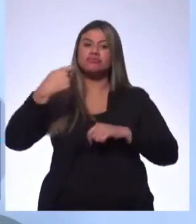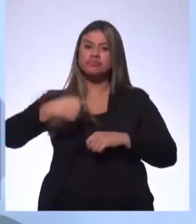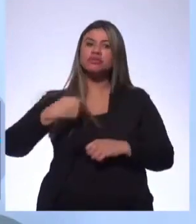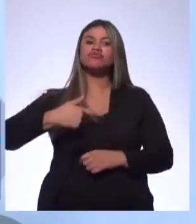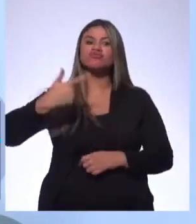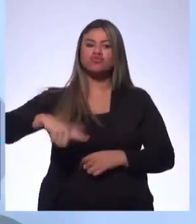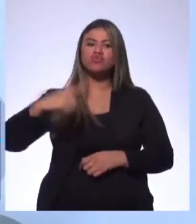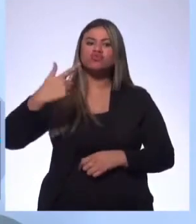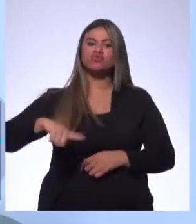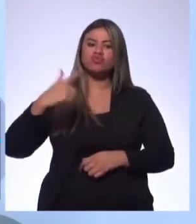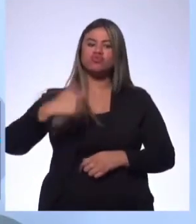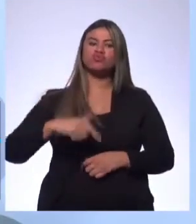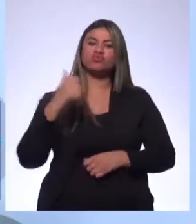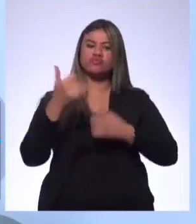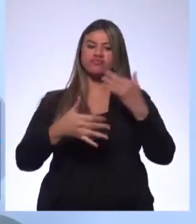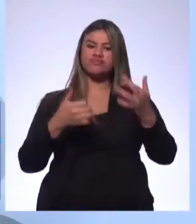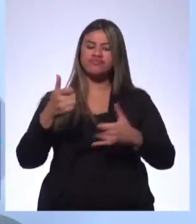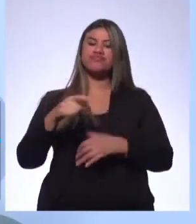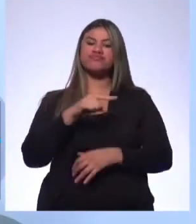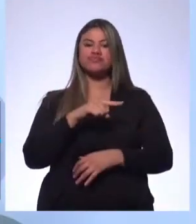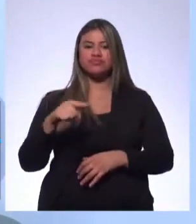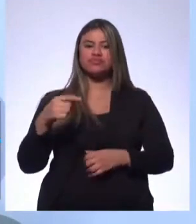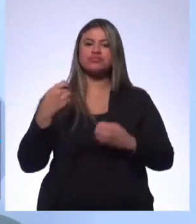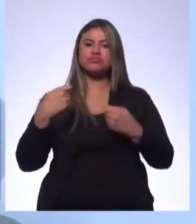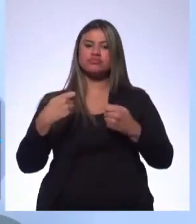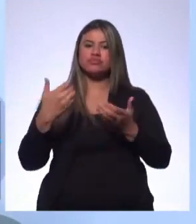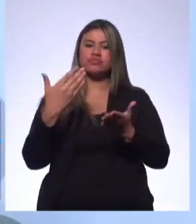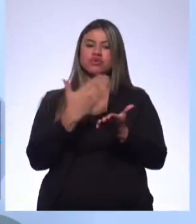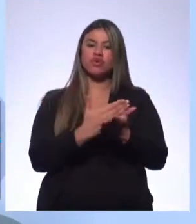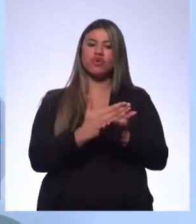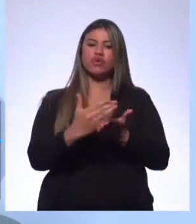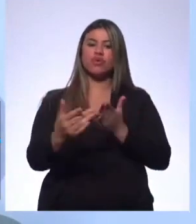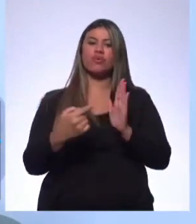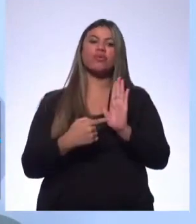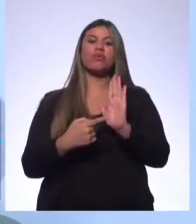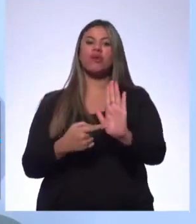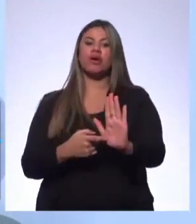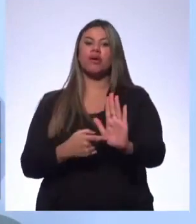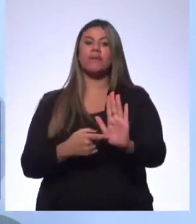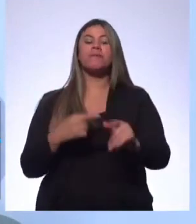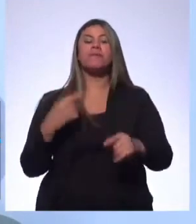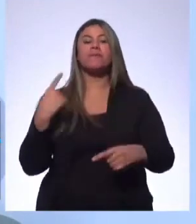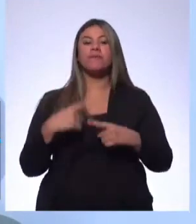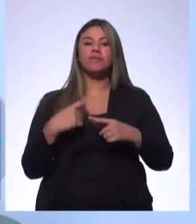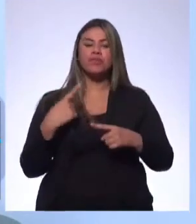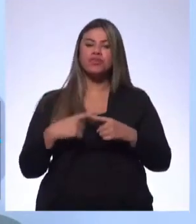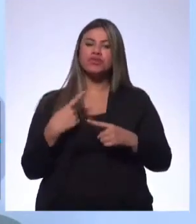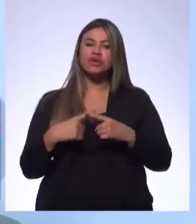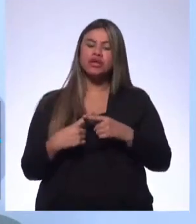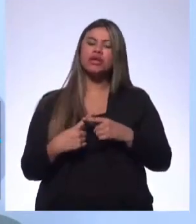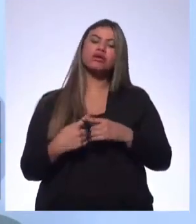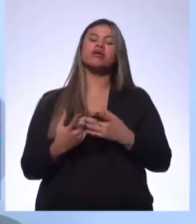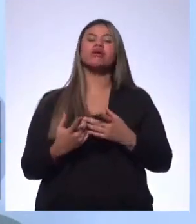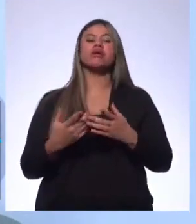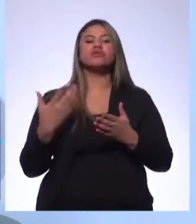precisa ser dito. Então, você precisa iniciar apresentando. Por quê? Como eu disse na aula passada. Às vezes, aquela